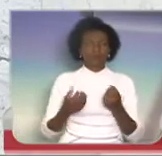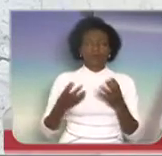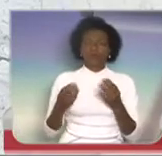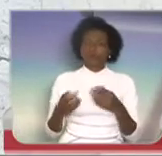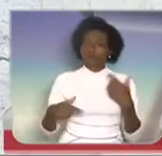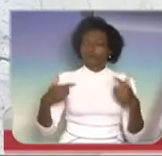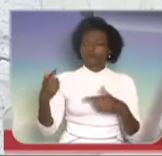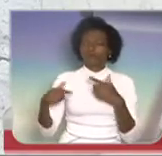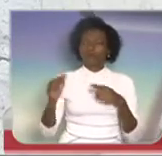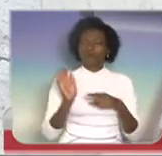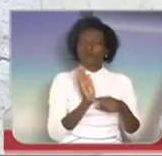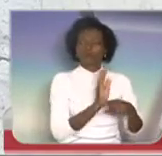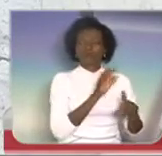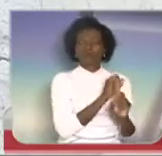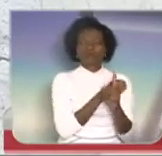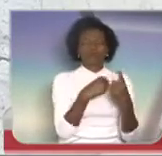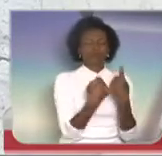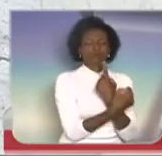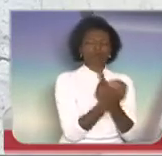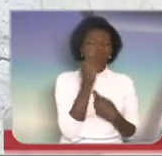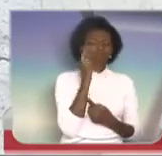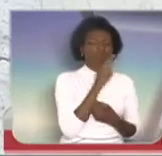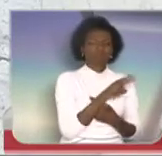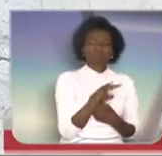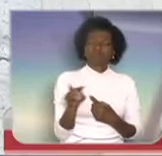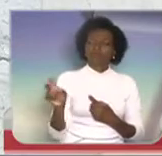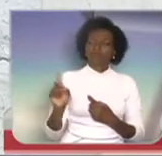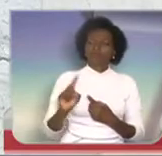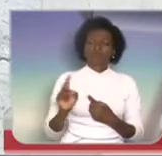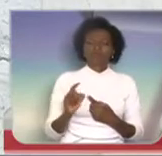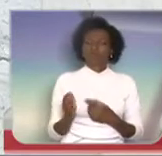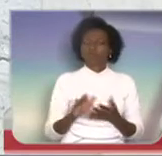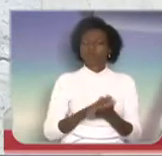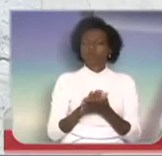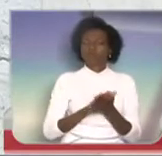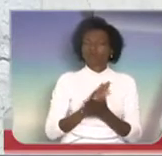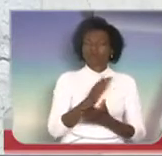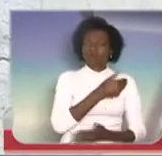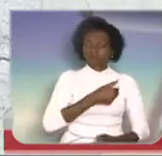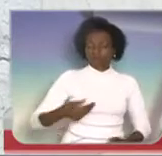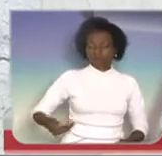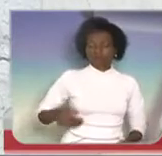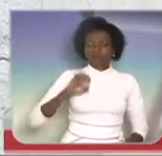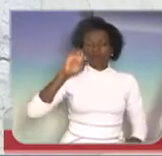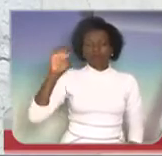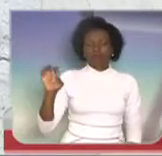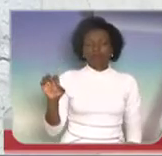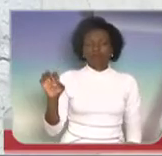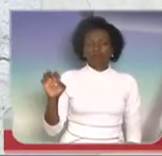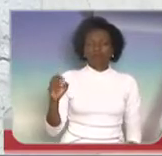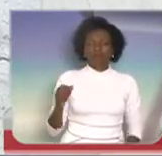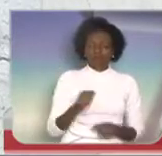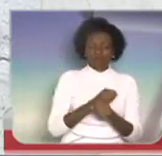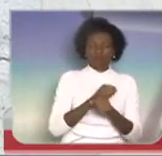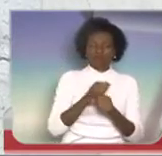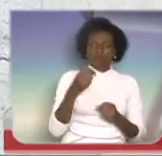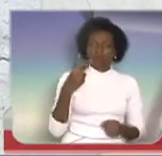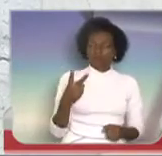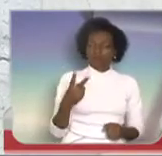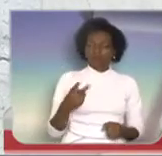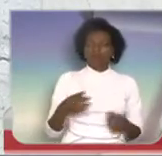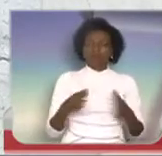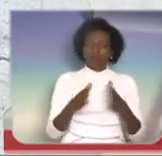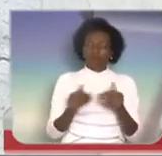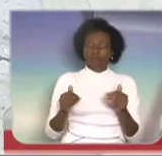sociedade, e que nós não temos visto um retorno do governo do Estado. Eu já vim aqui praticamente há dois anos cobrar